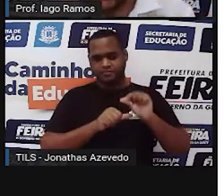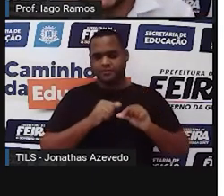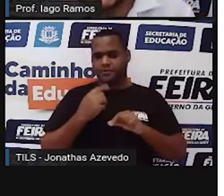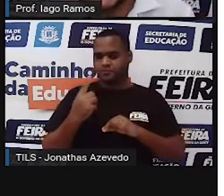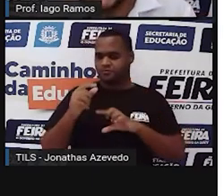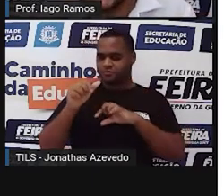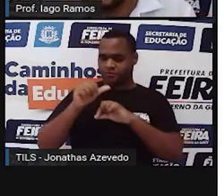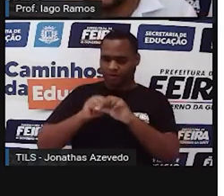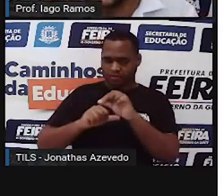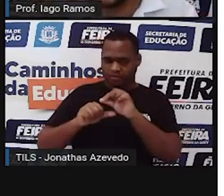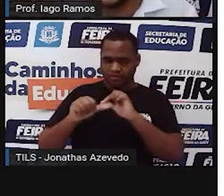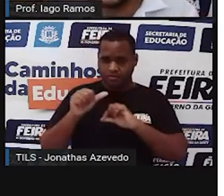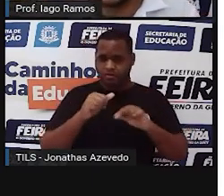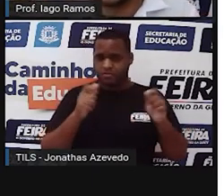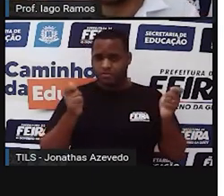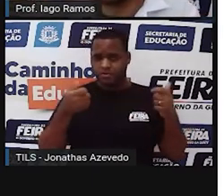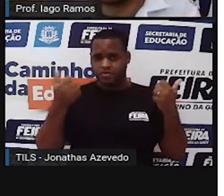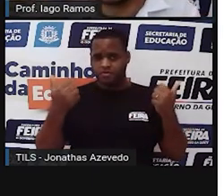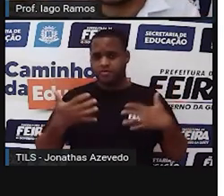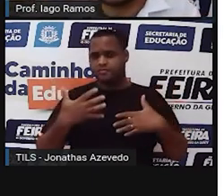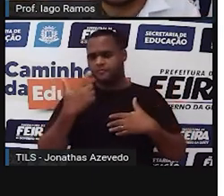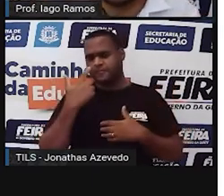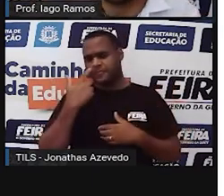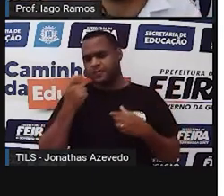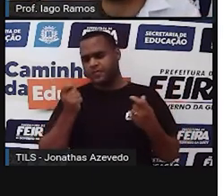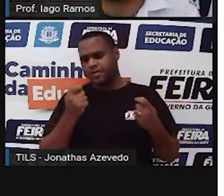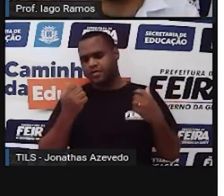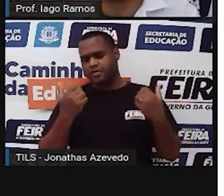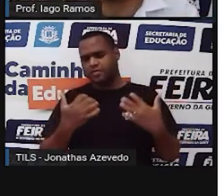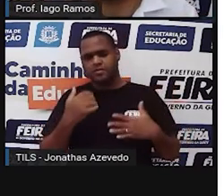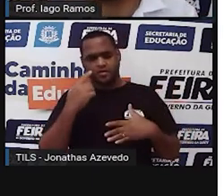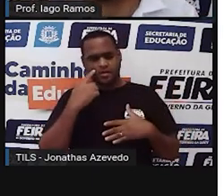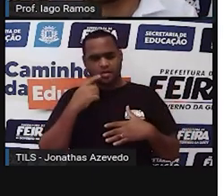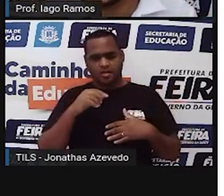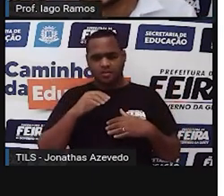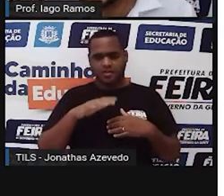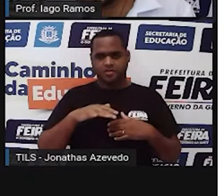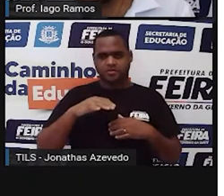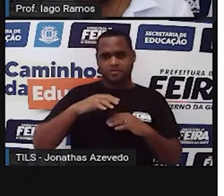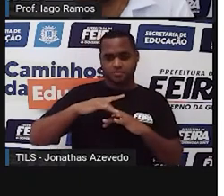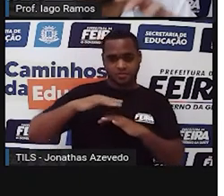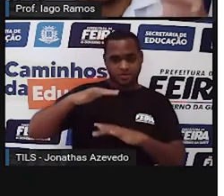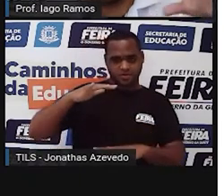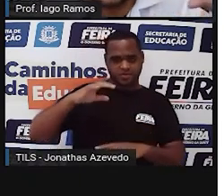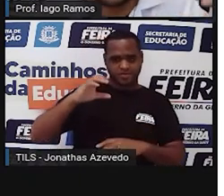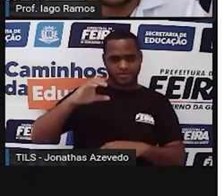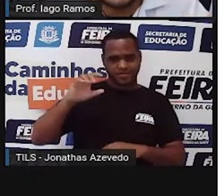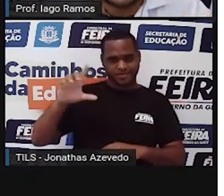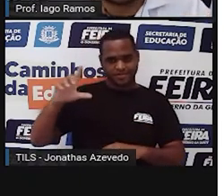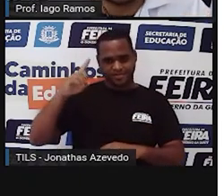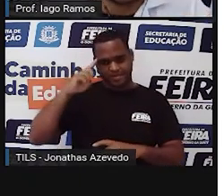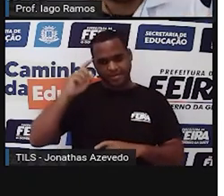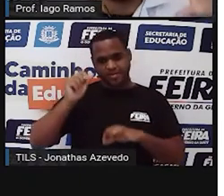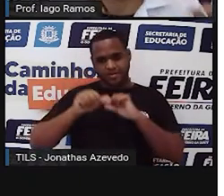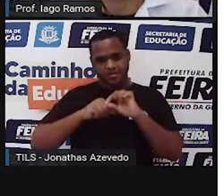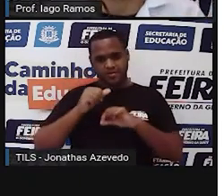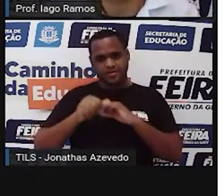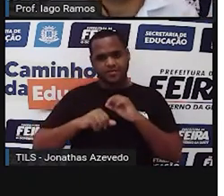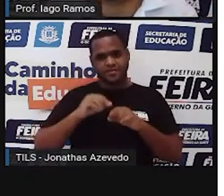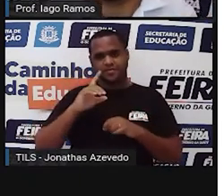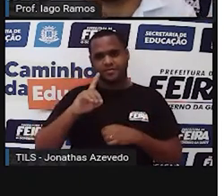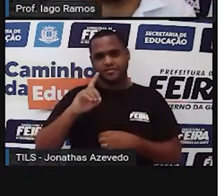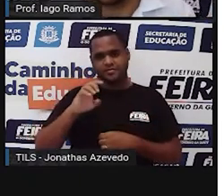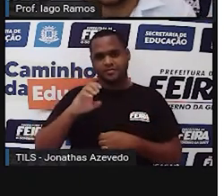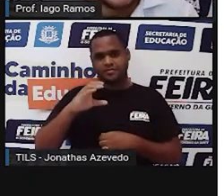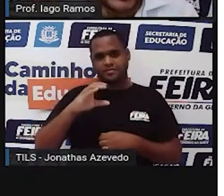para outra. Eu posso pegar ali uma medida em centilitro e transformar para decalitro,